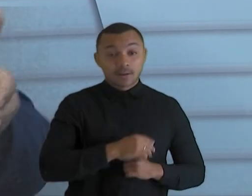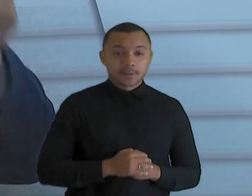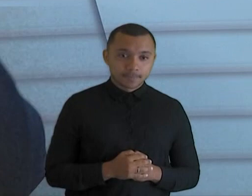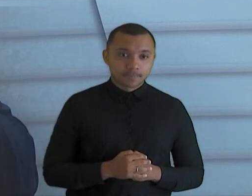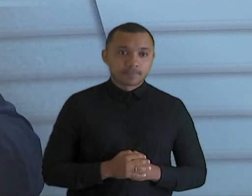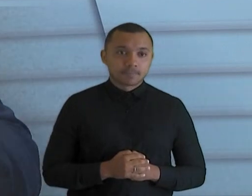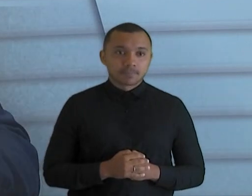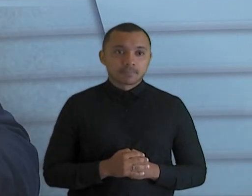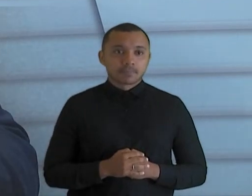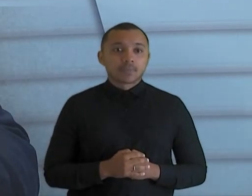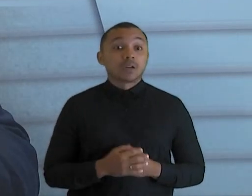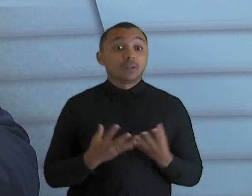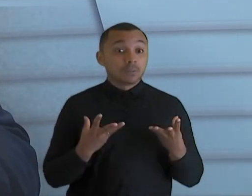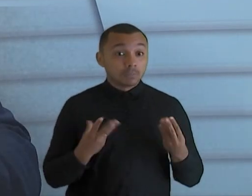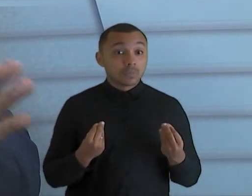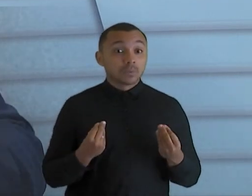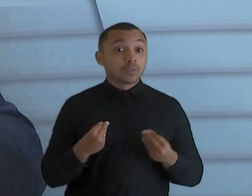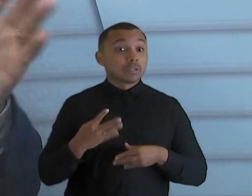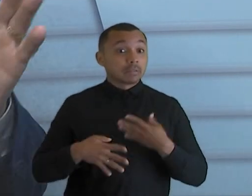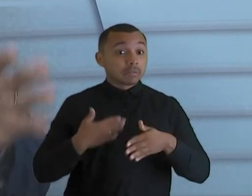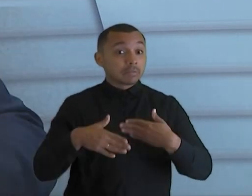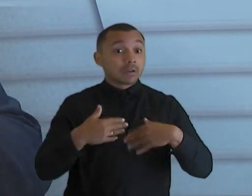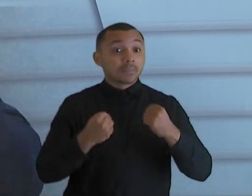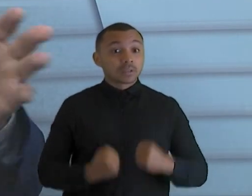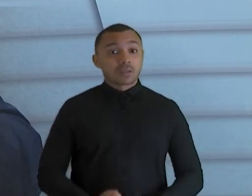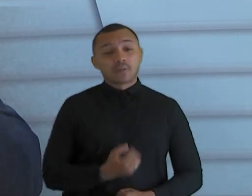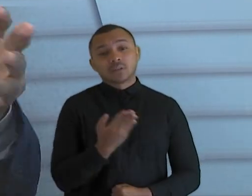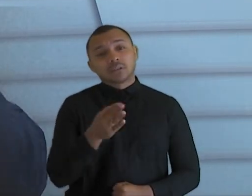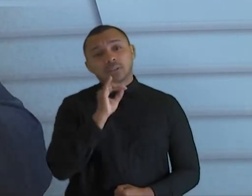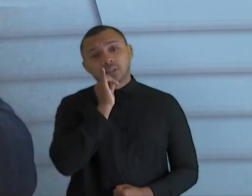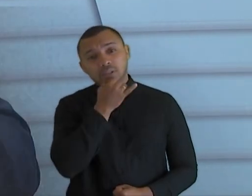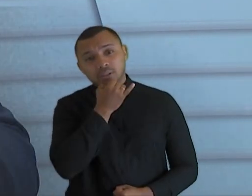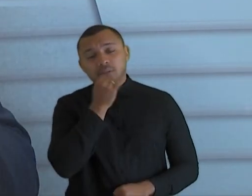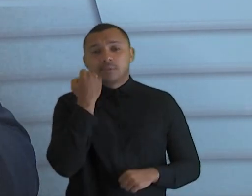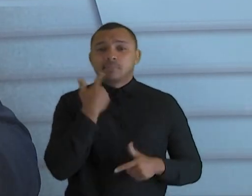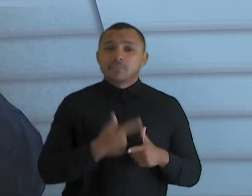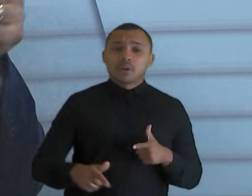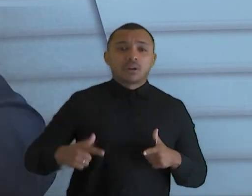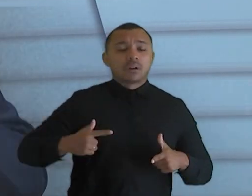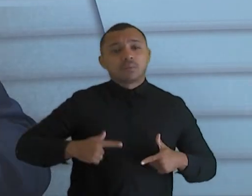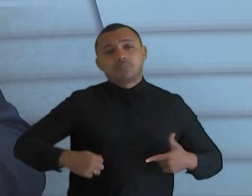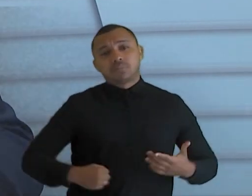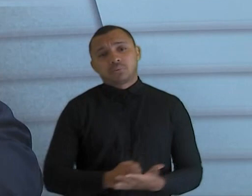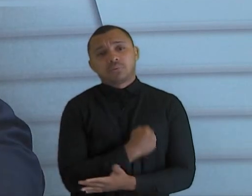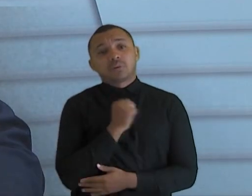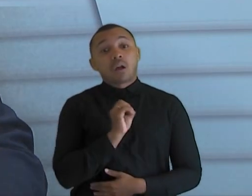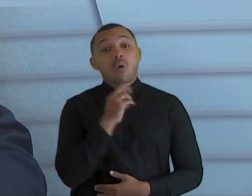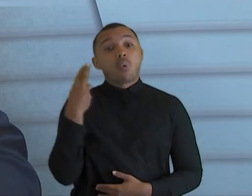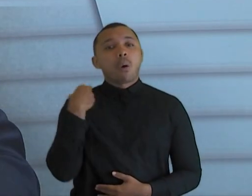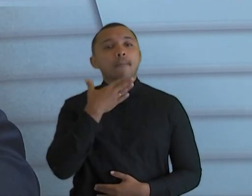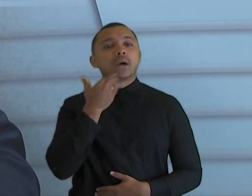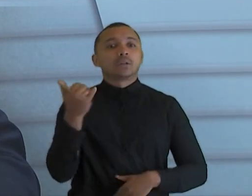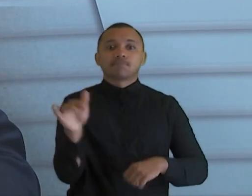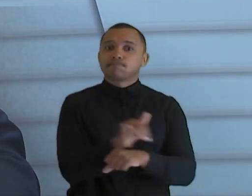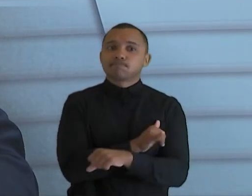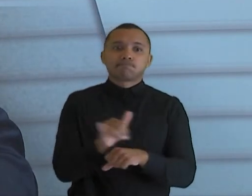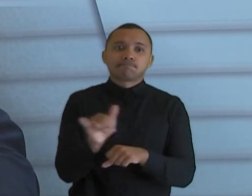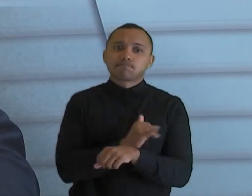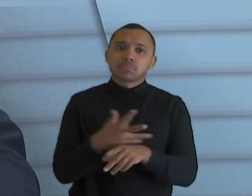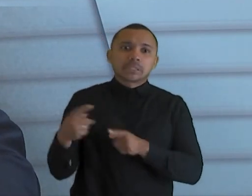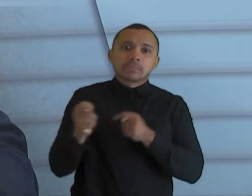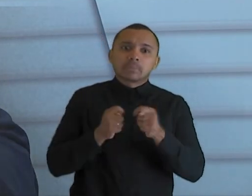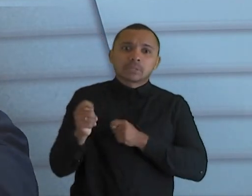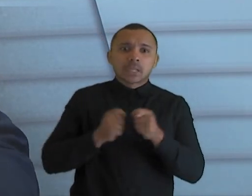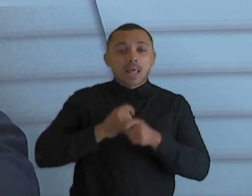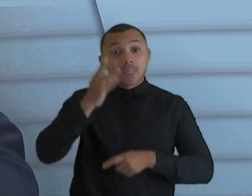onda está vindo uma onda grande. Ou você fica lamentando que a onda está vindo e leva um caldo, ou você pega uma prancha e tenta sofar nessa onda. sofar na onda. E vai